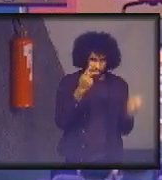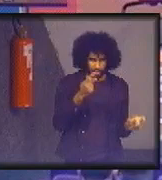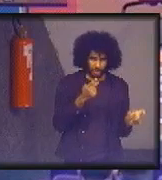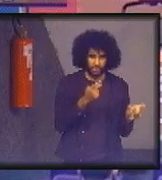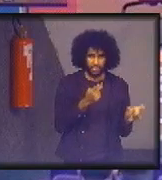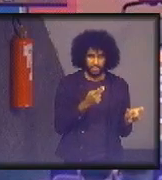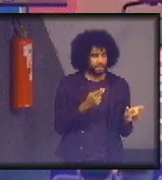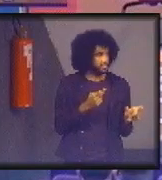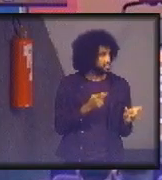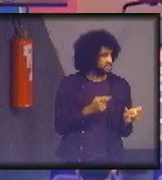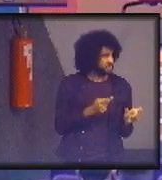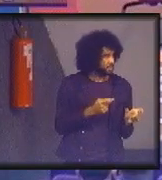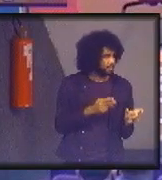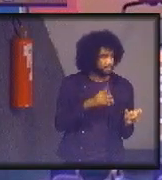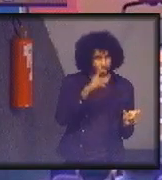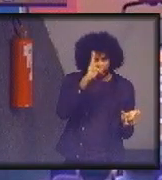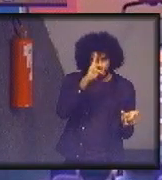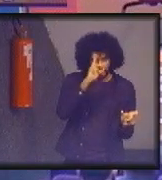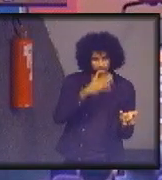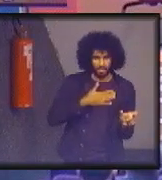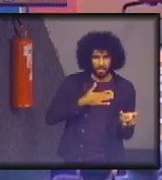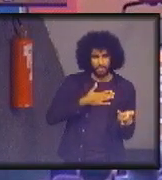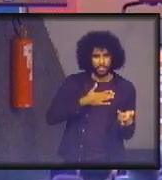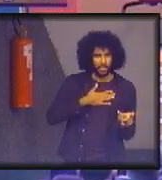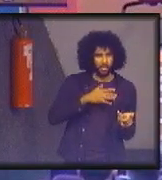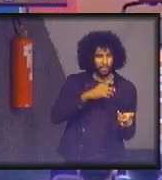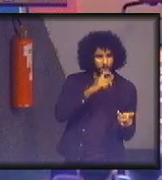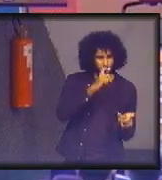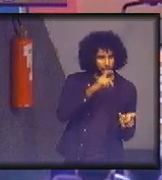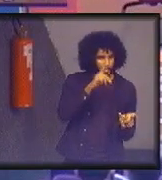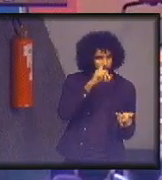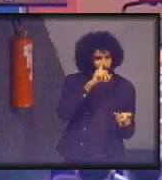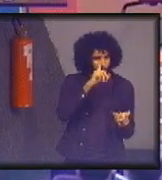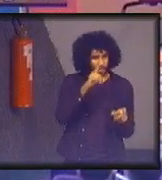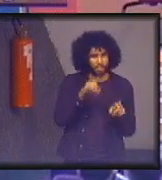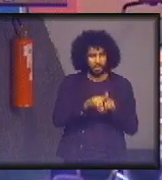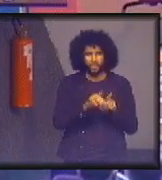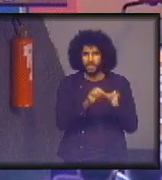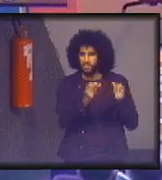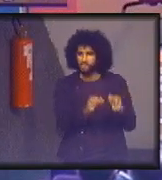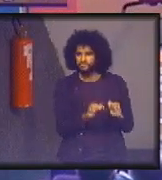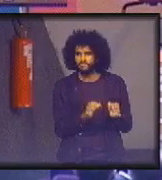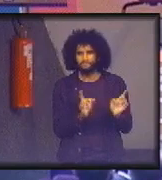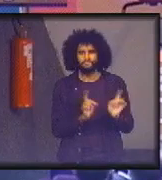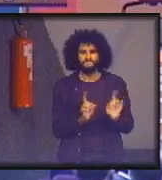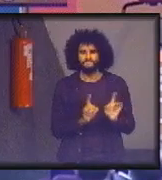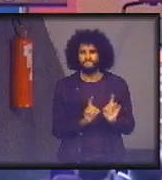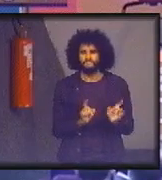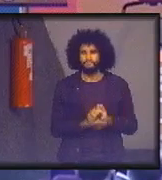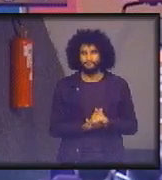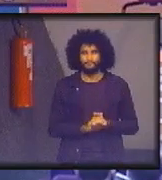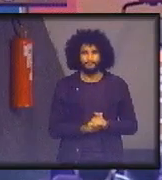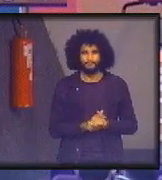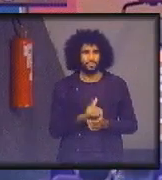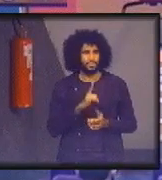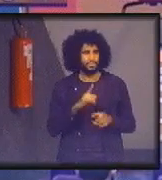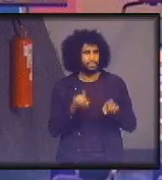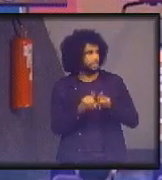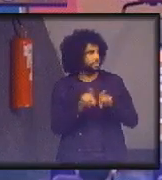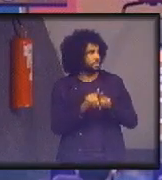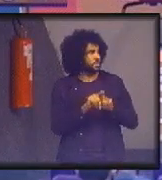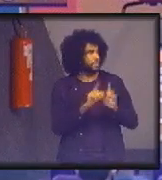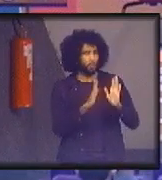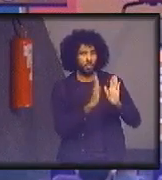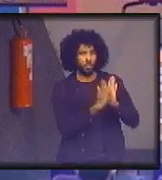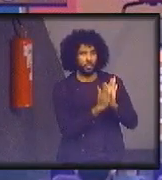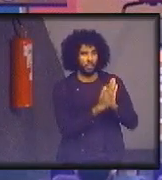existente um dia por semana, lembra muito da minha mãe e da minha família, o que é muito injusto. Tinha até um adesivo, dizia, a mãe do